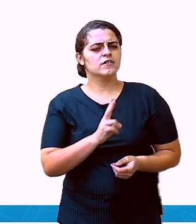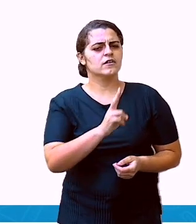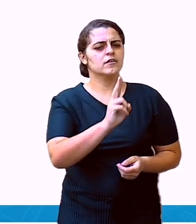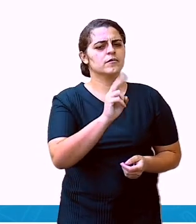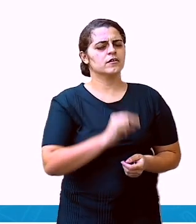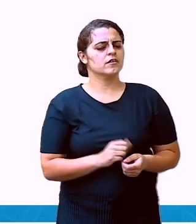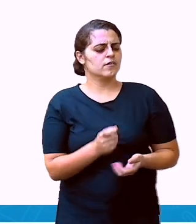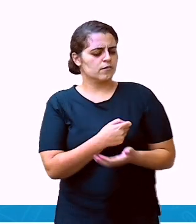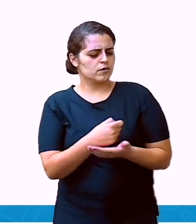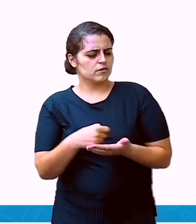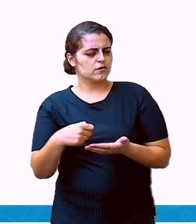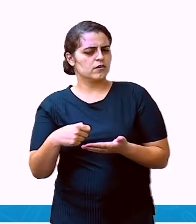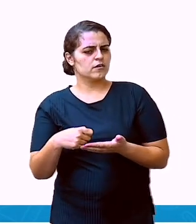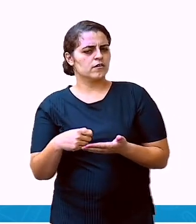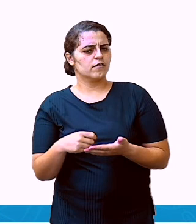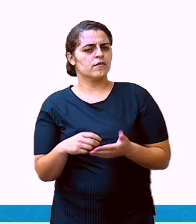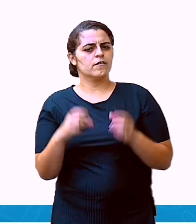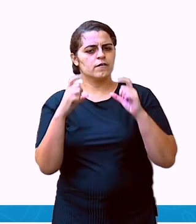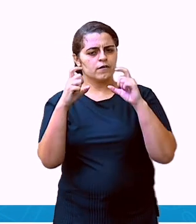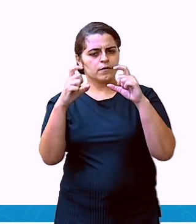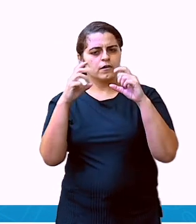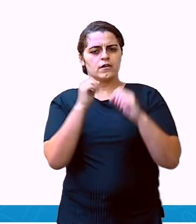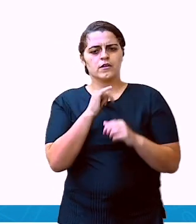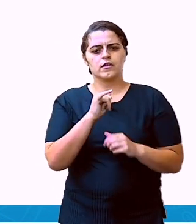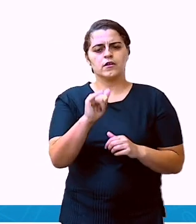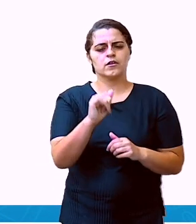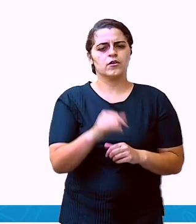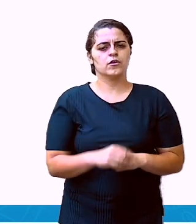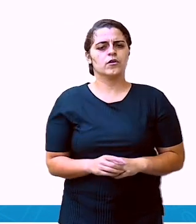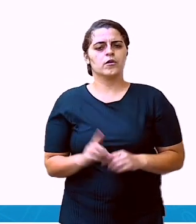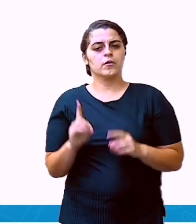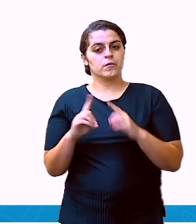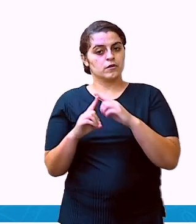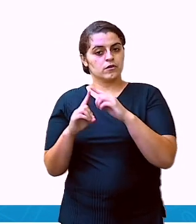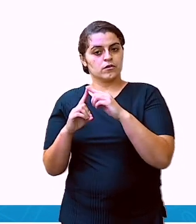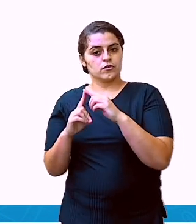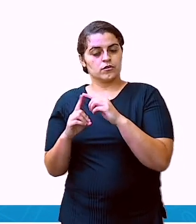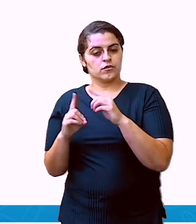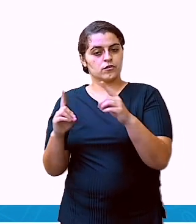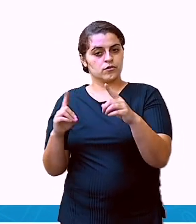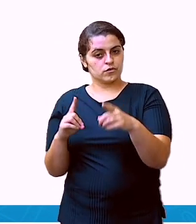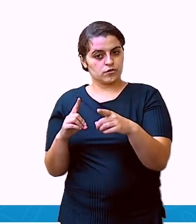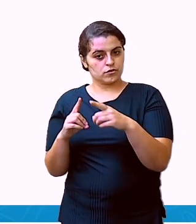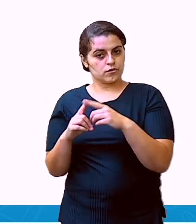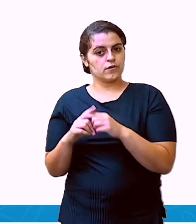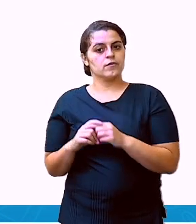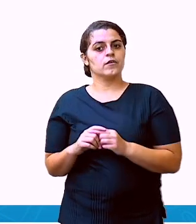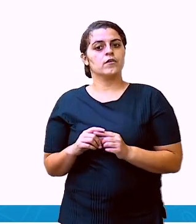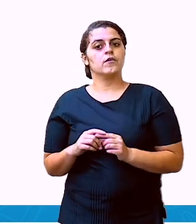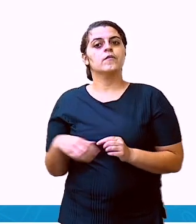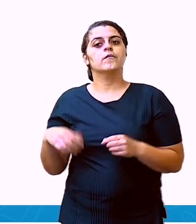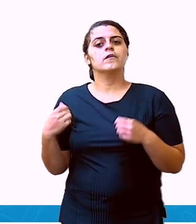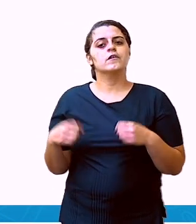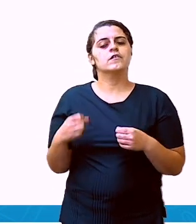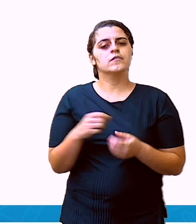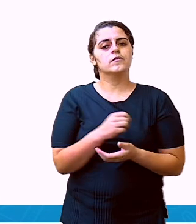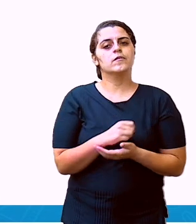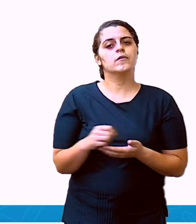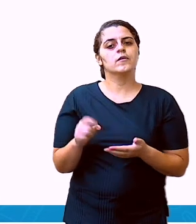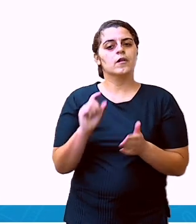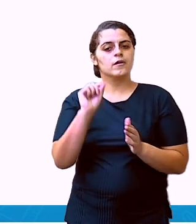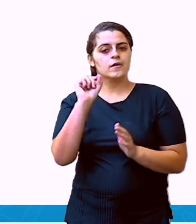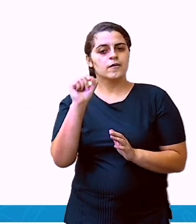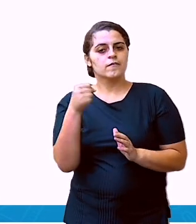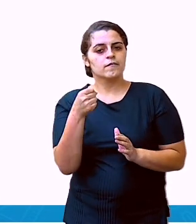que você for escrever o bilhete para alguém, o destinatário, é quem você está mandando o bilhete, você coloque a